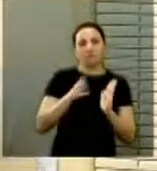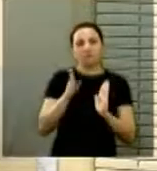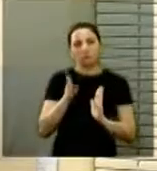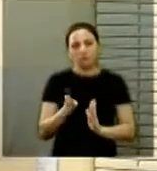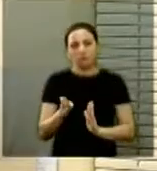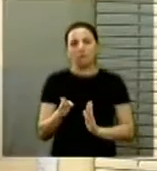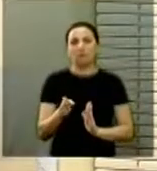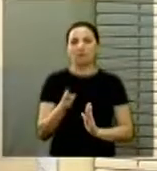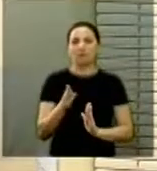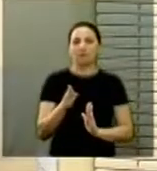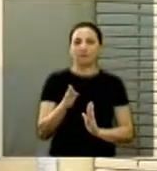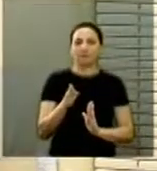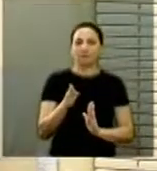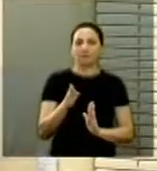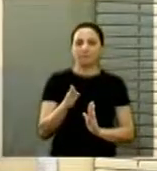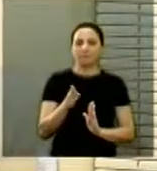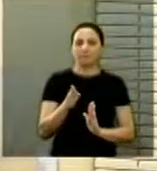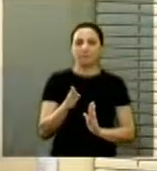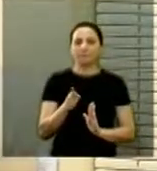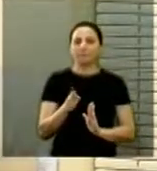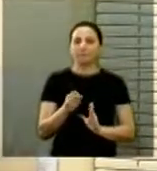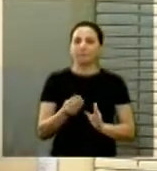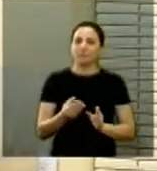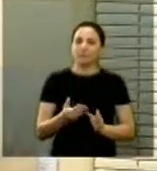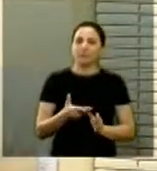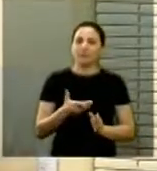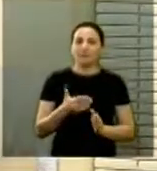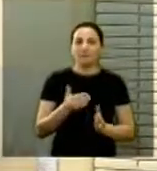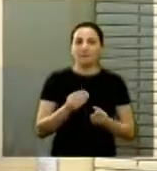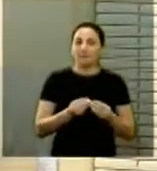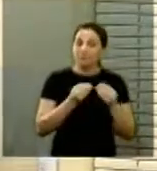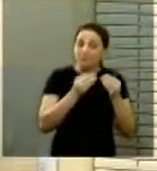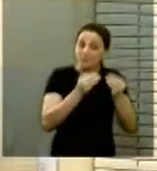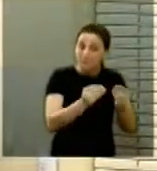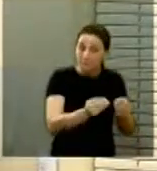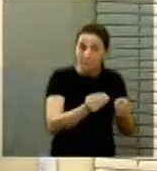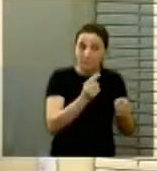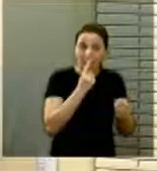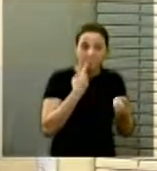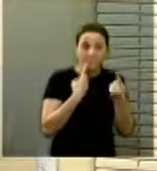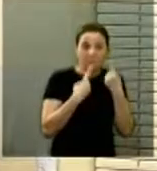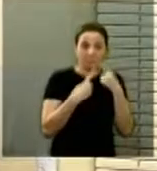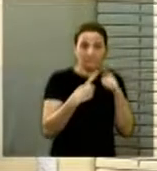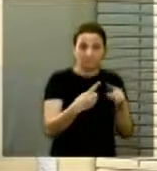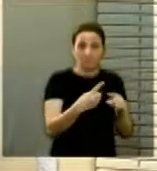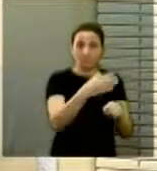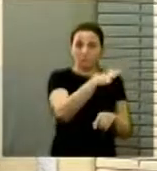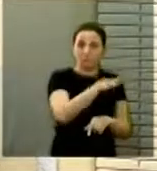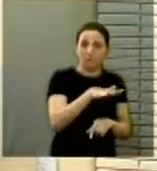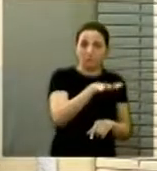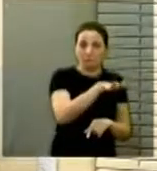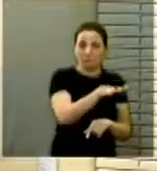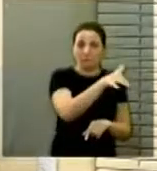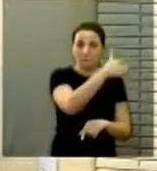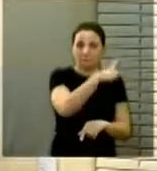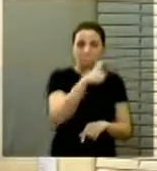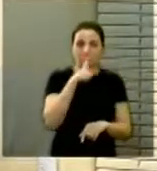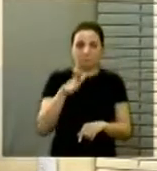propôs a levar a denúncia para outros órgãos de